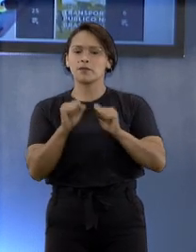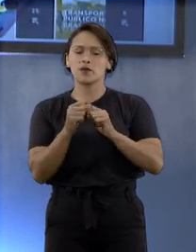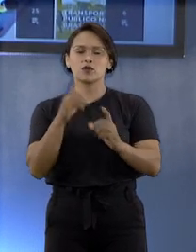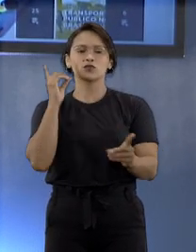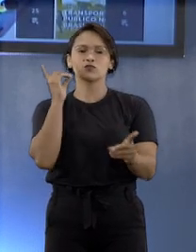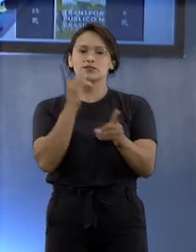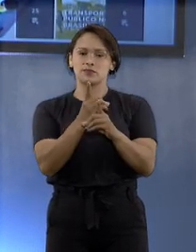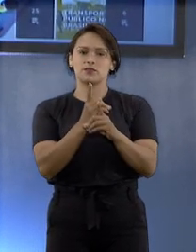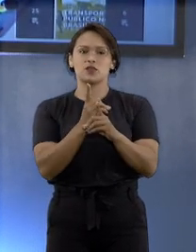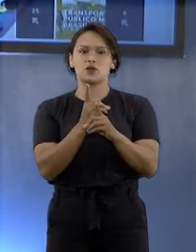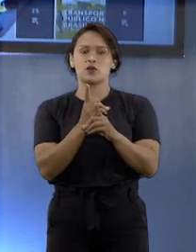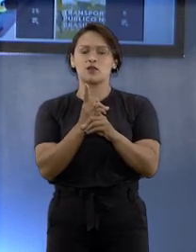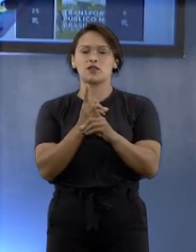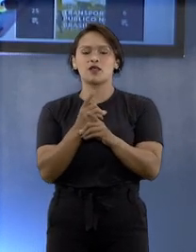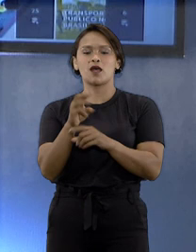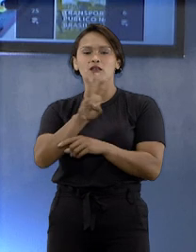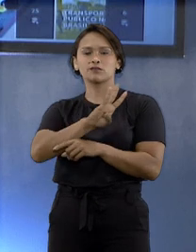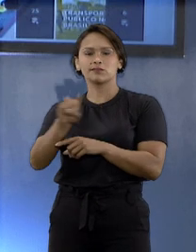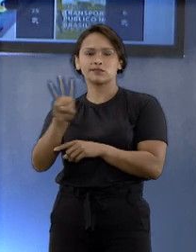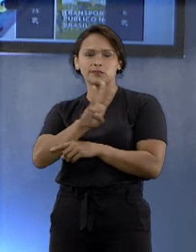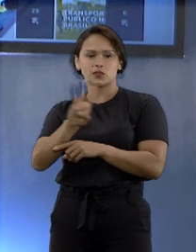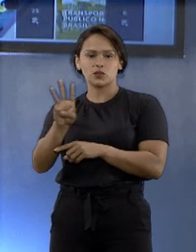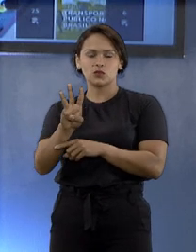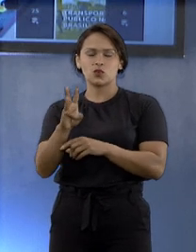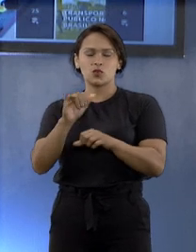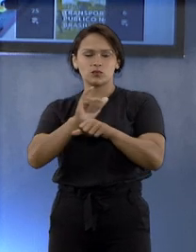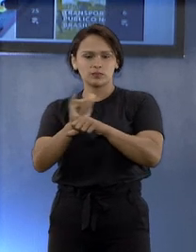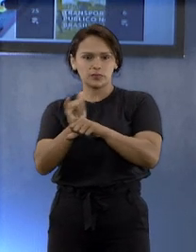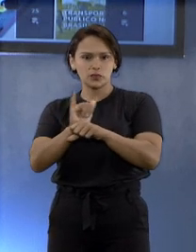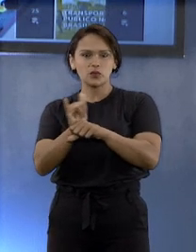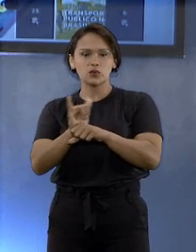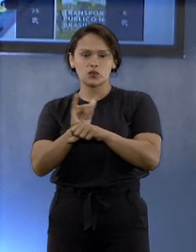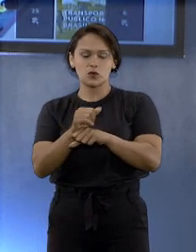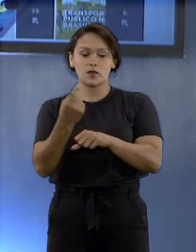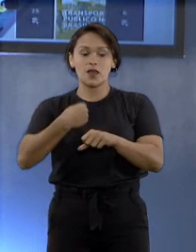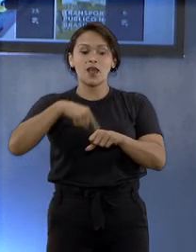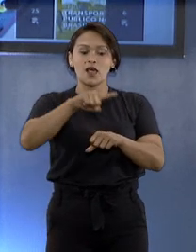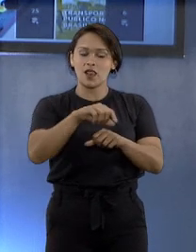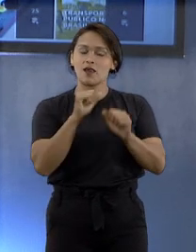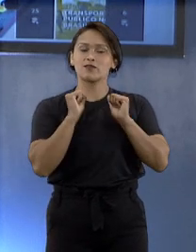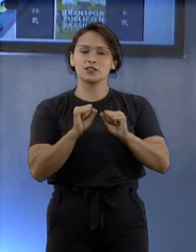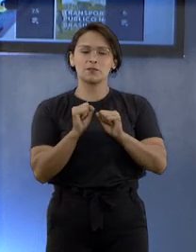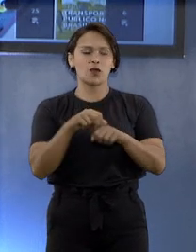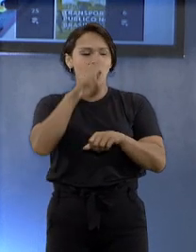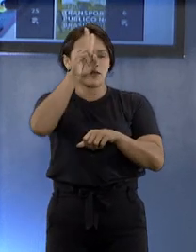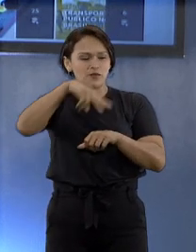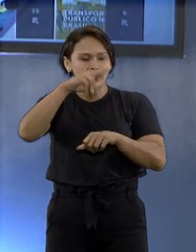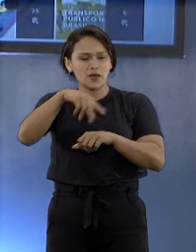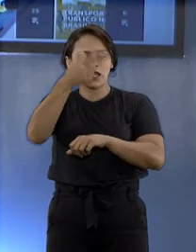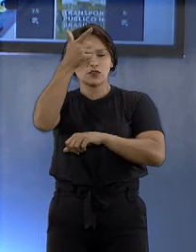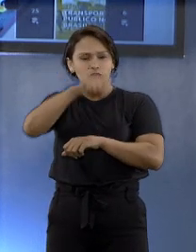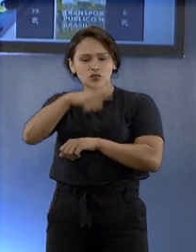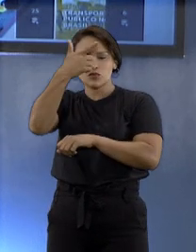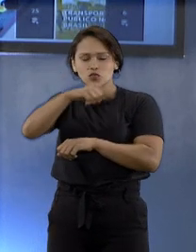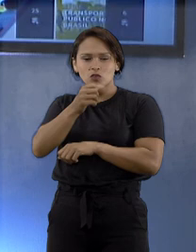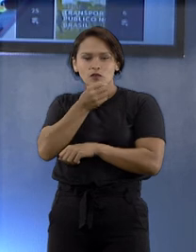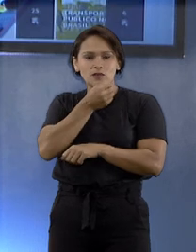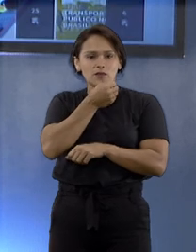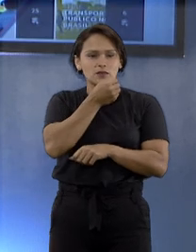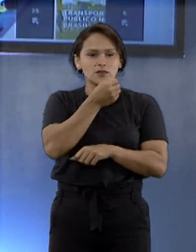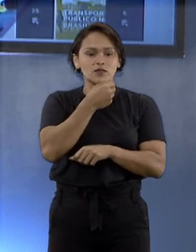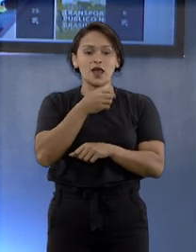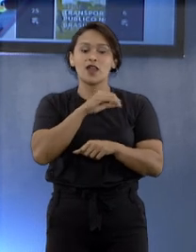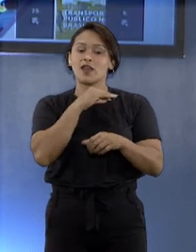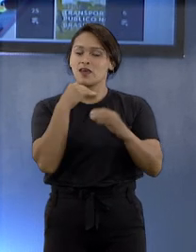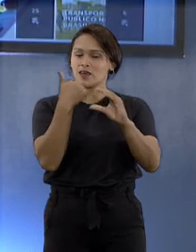no canal do Tribunal no YouTube. Lá você consegue rever todas as reportagens, além de acessar outros